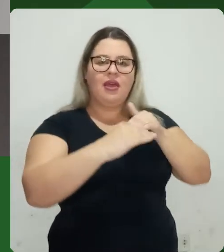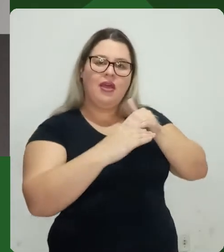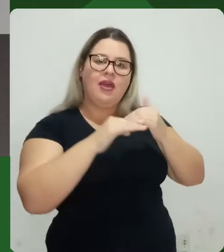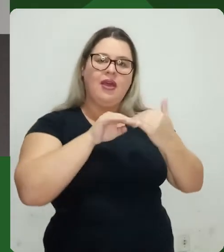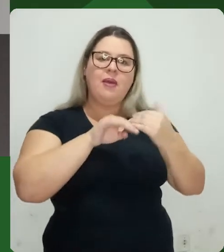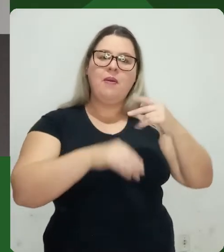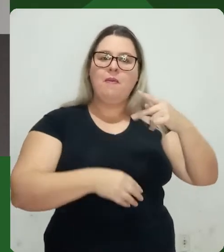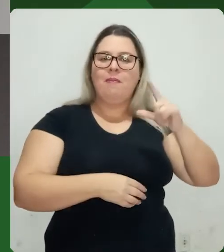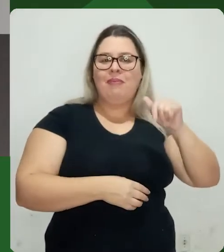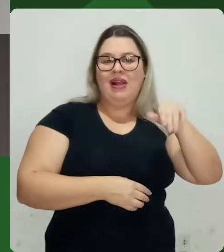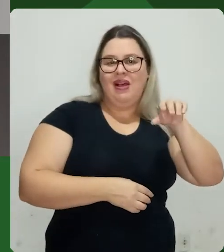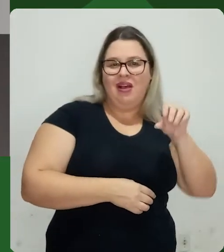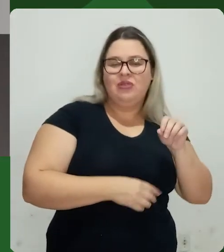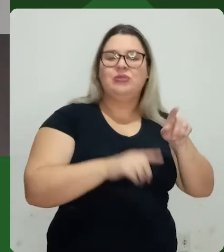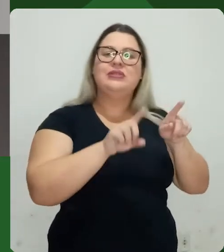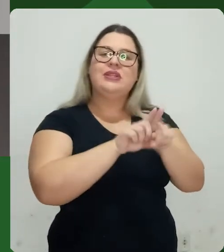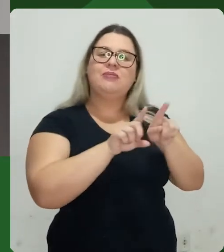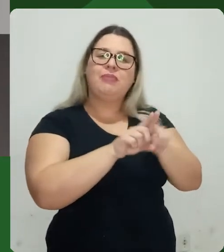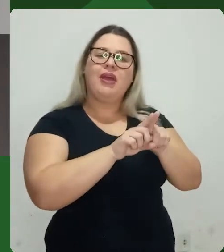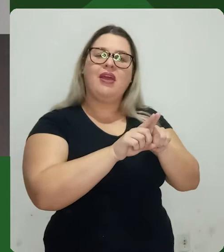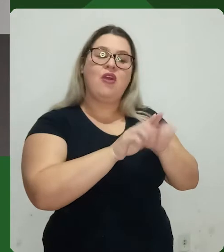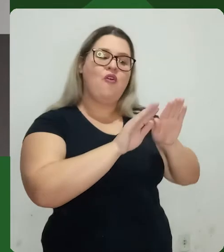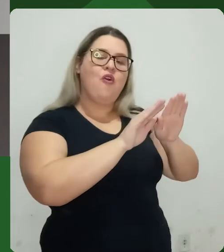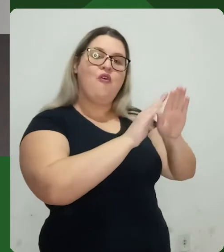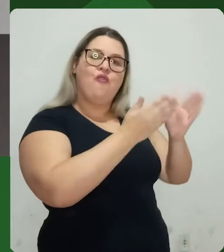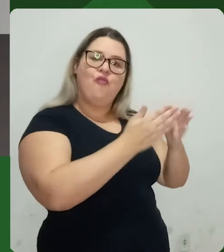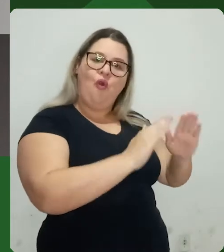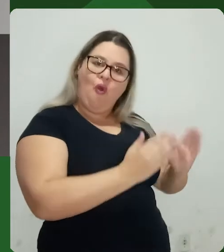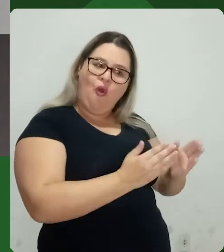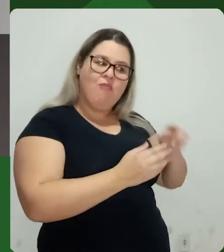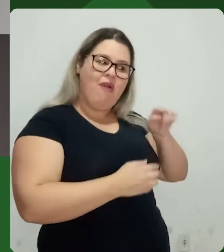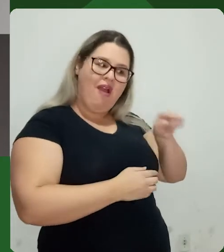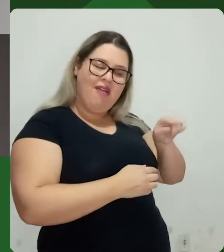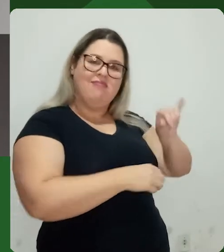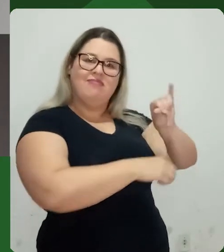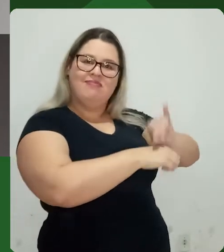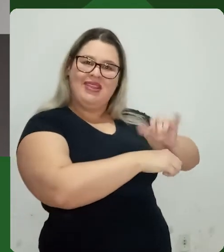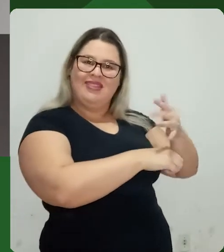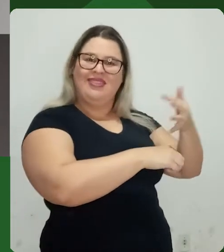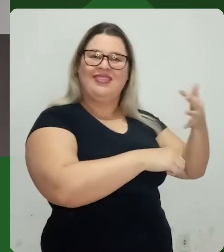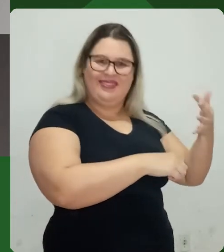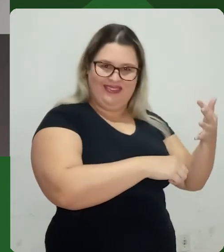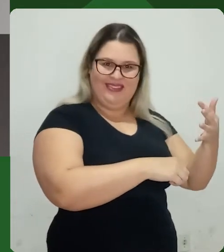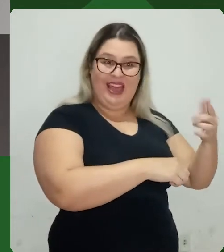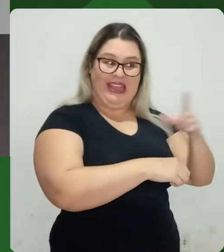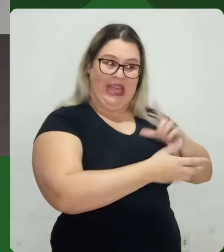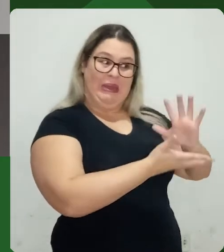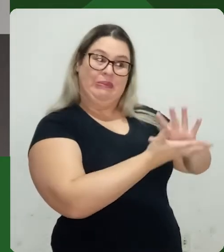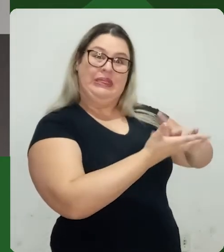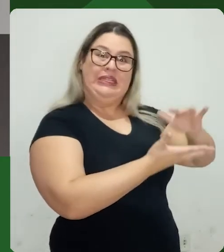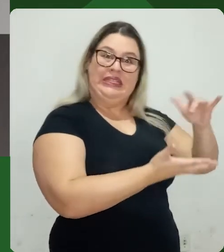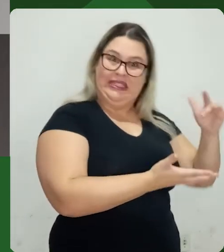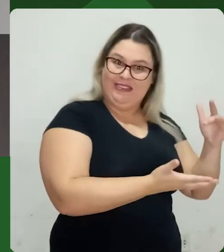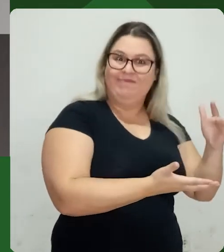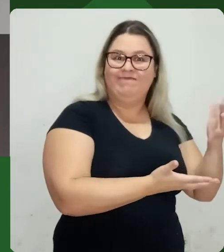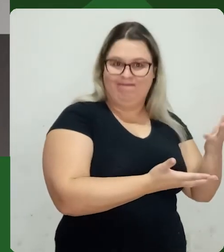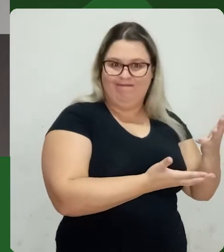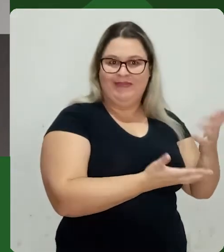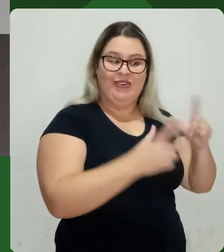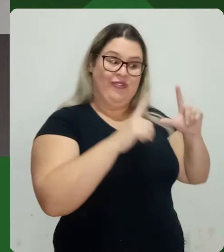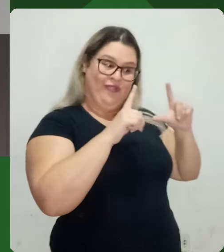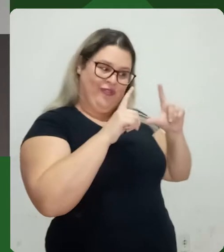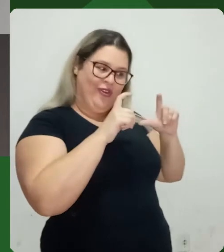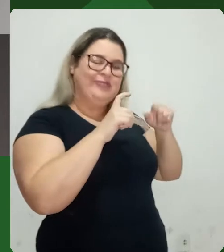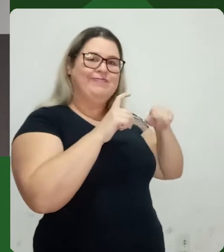Então, busca essa diferenciação de planos, tá? Pra mostrar a forma, busca valorizar que o metal, ele brilha, então, tem algumas partes, assim,